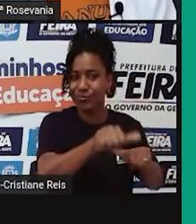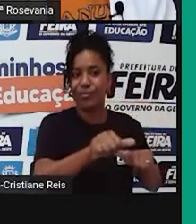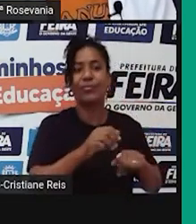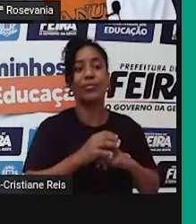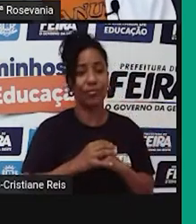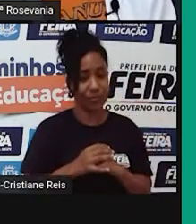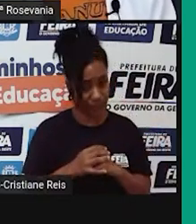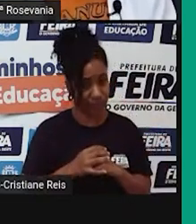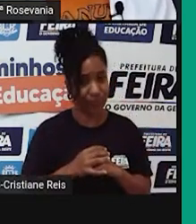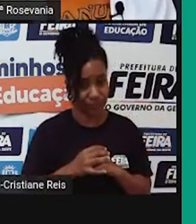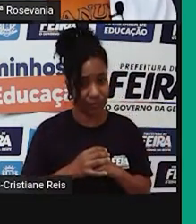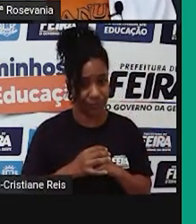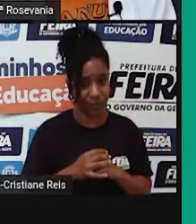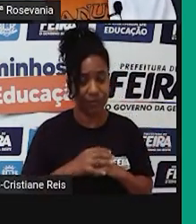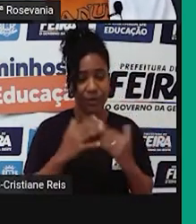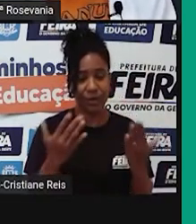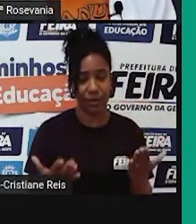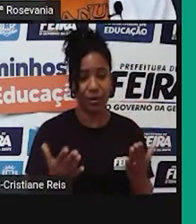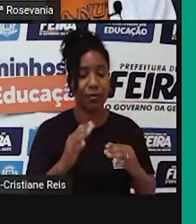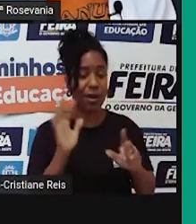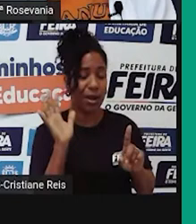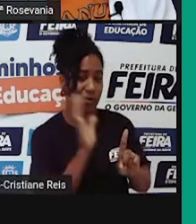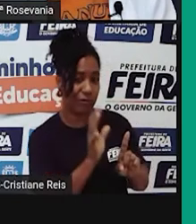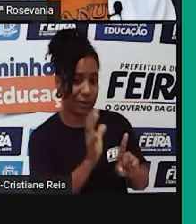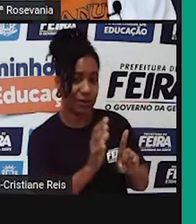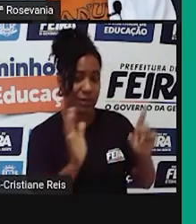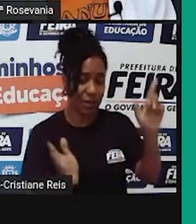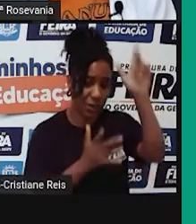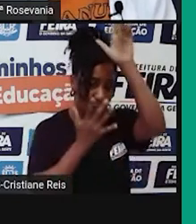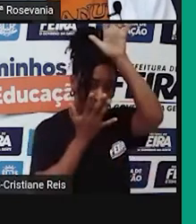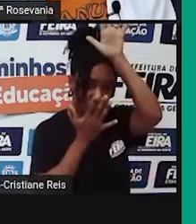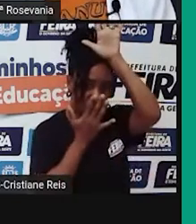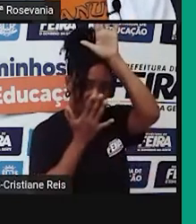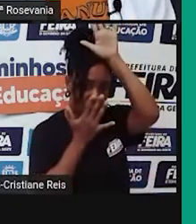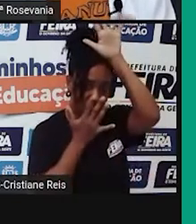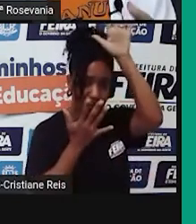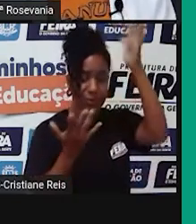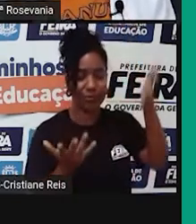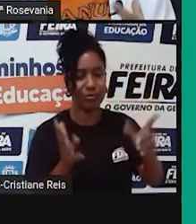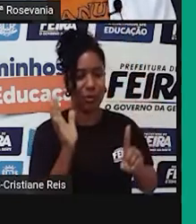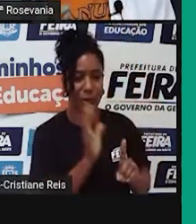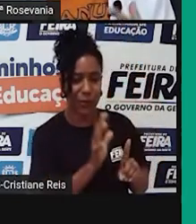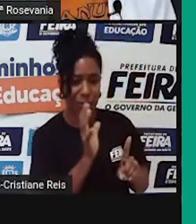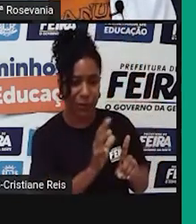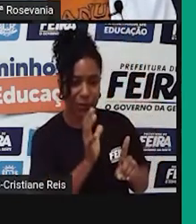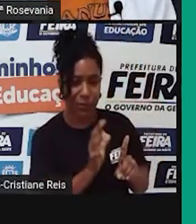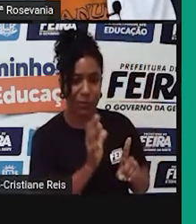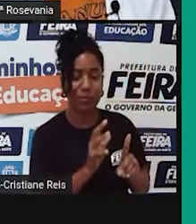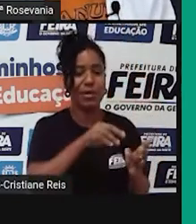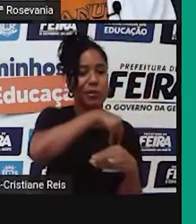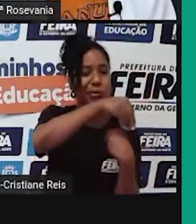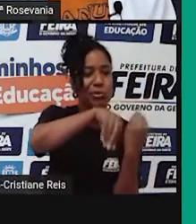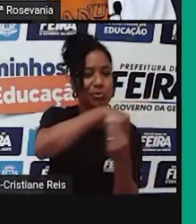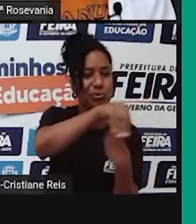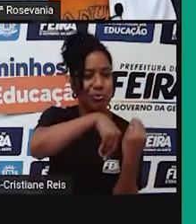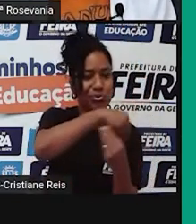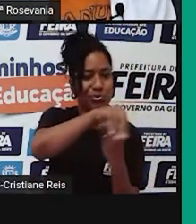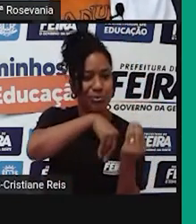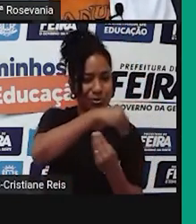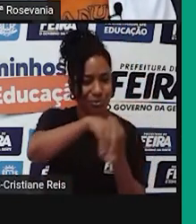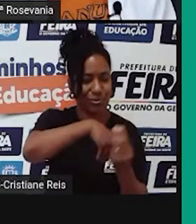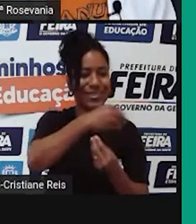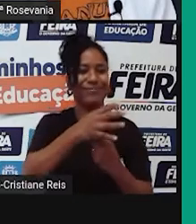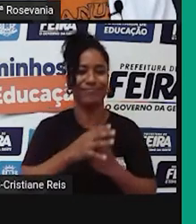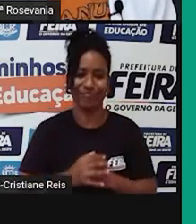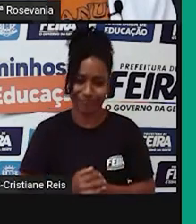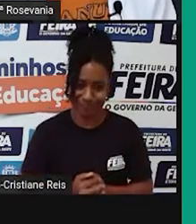influência cultural que os índios sofreram é fruto dessa miscigenação, dessa mistura que nós